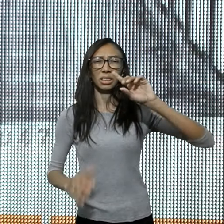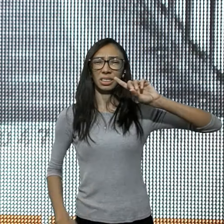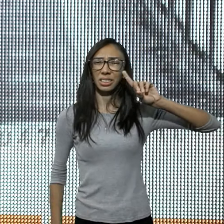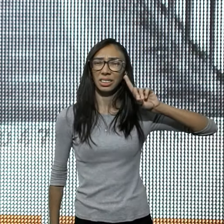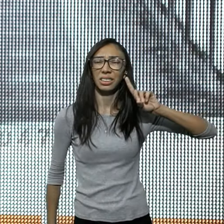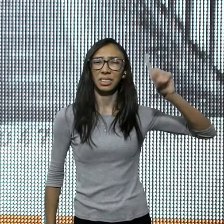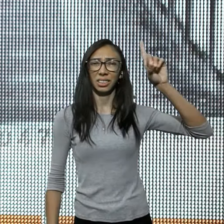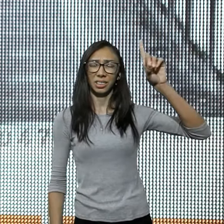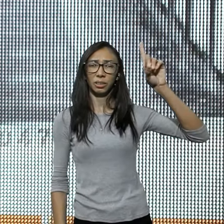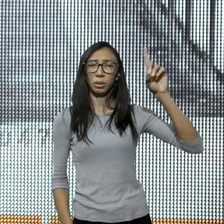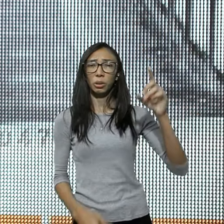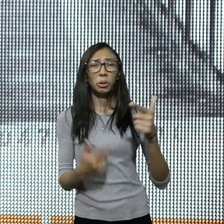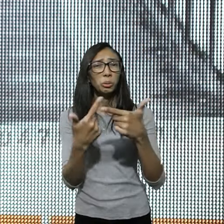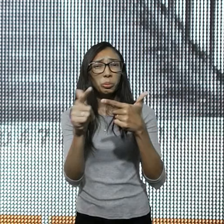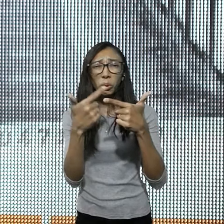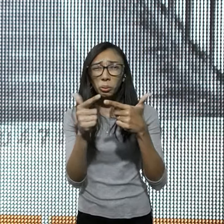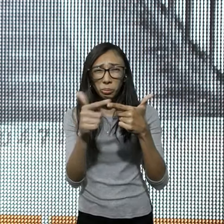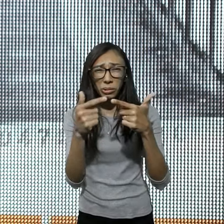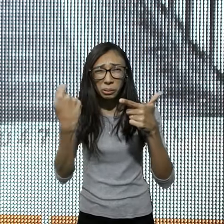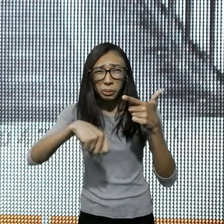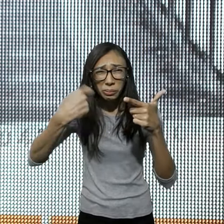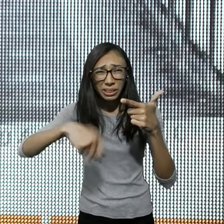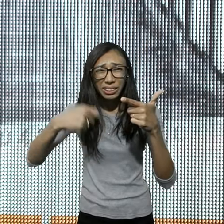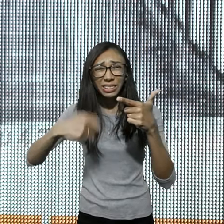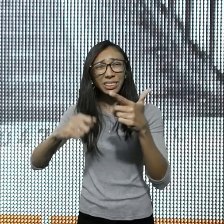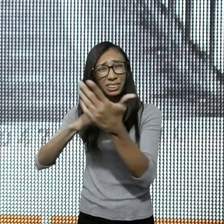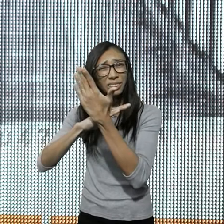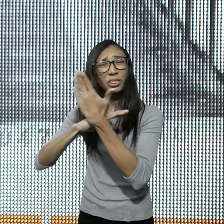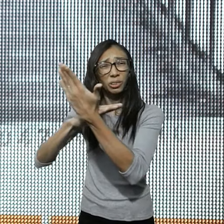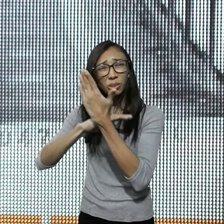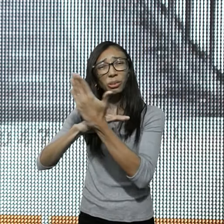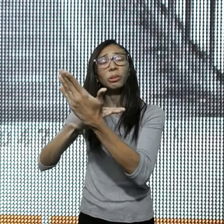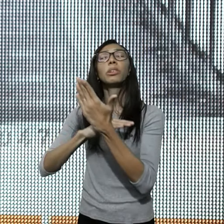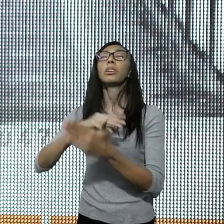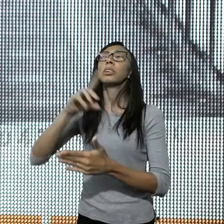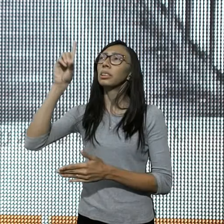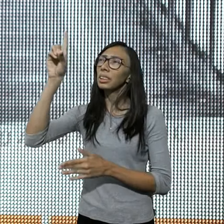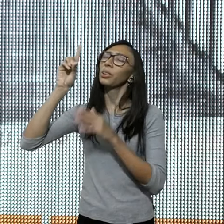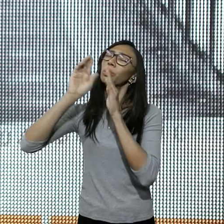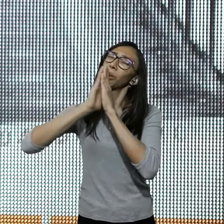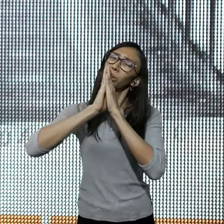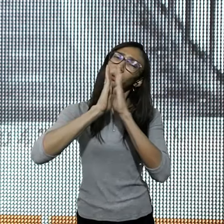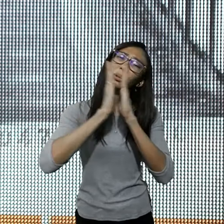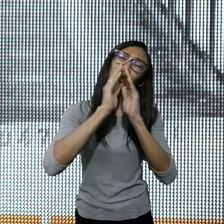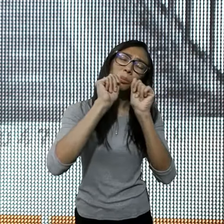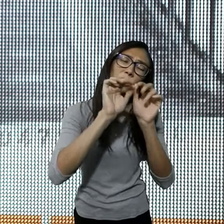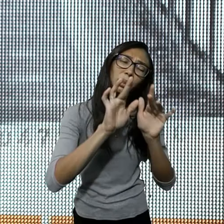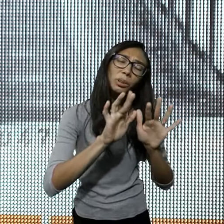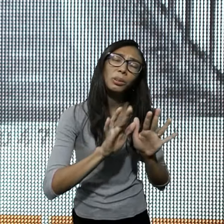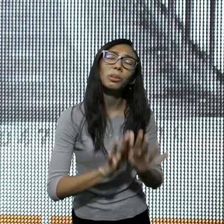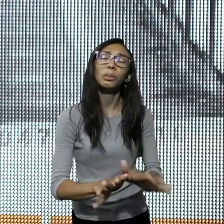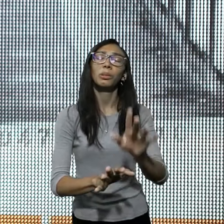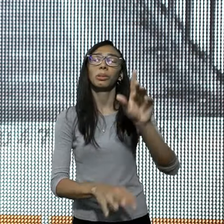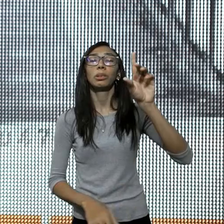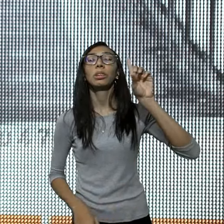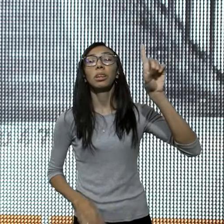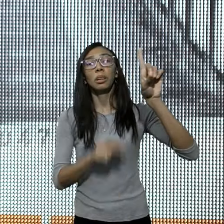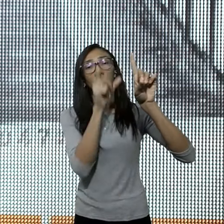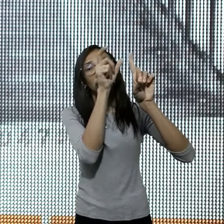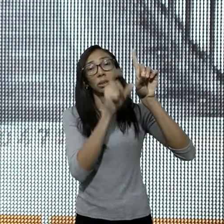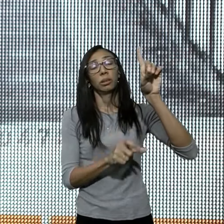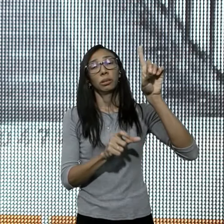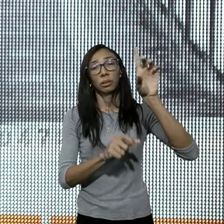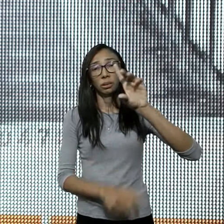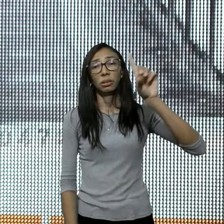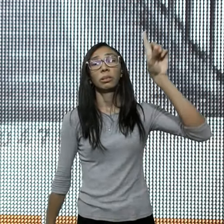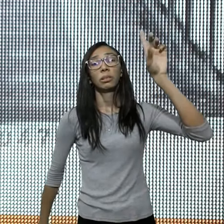mesmo precisando de algo, que Ele possa nos oferecer, Ele vai, ouvir as nossas orações, porque Ele, é Deus, reforço,